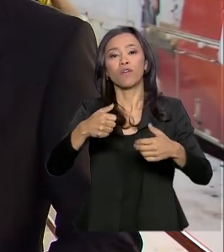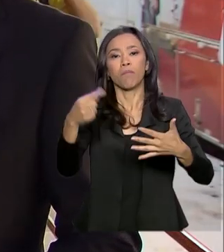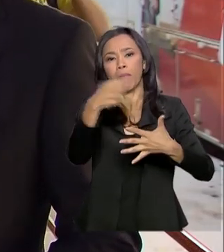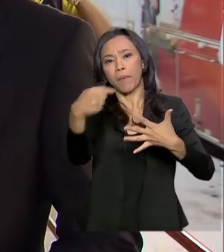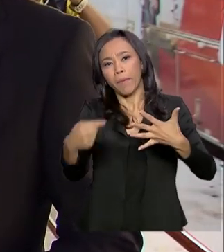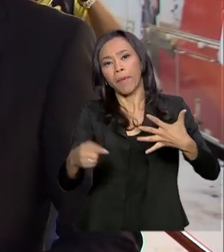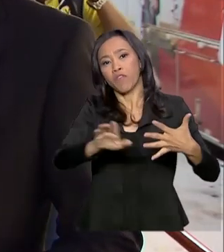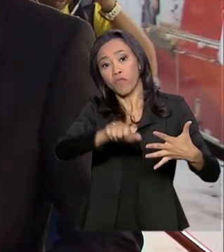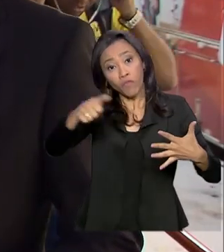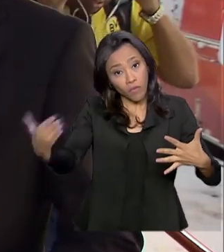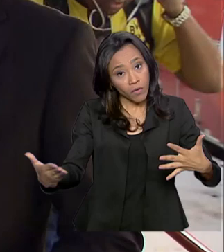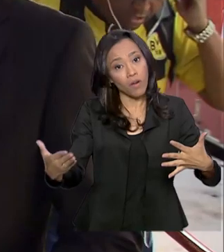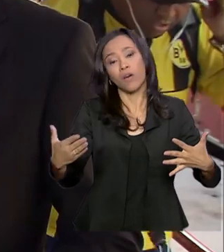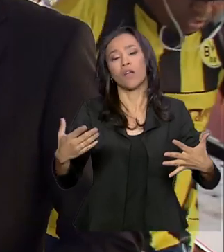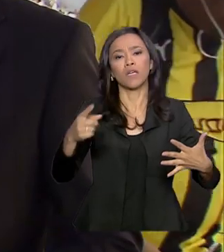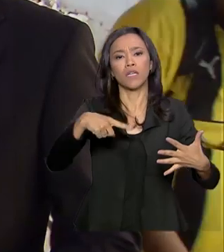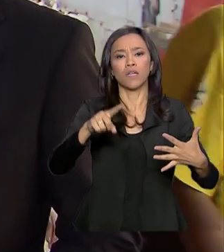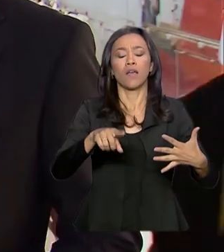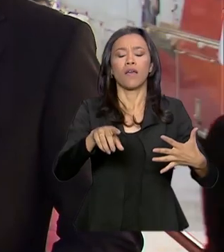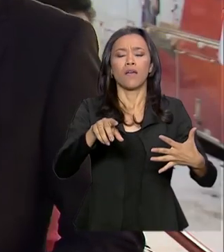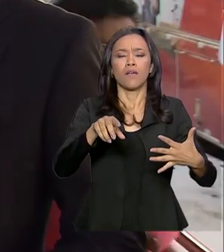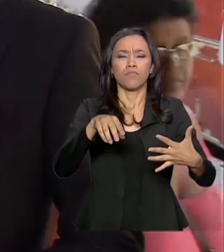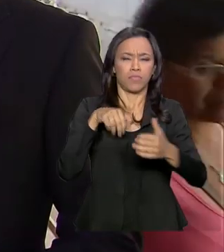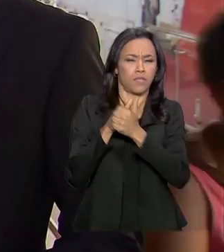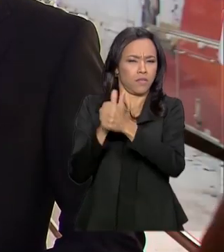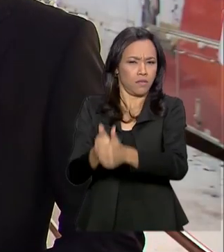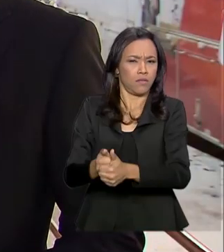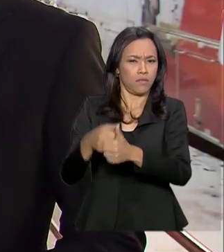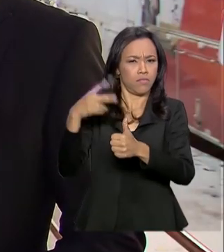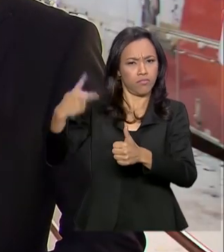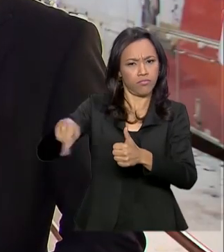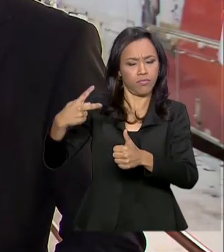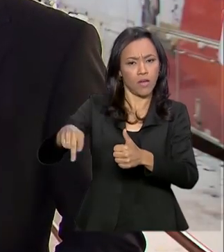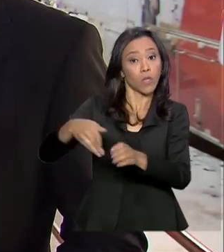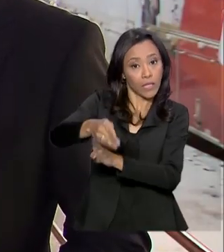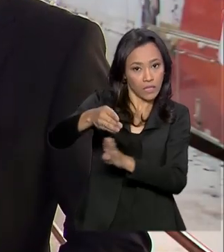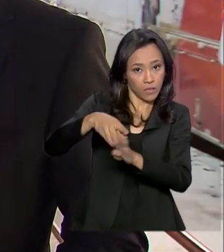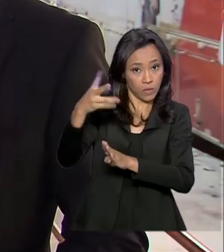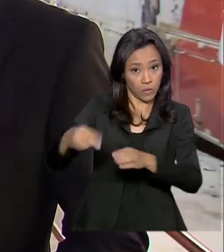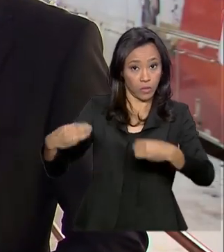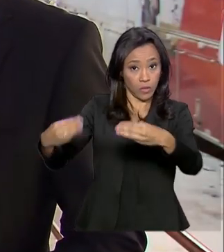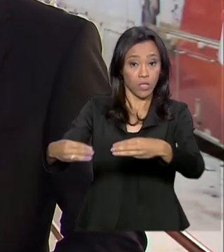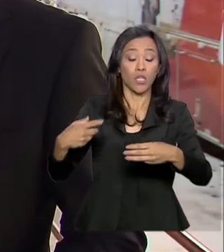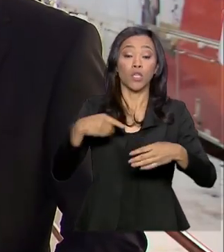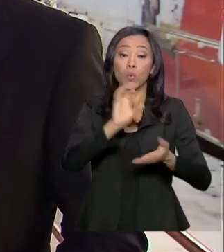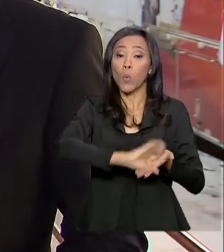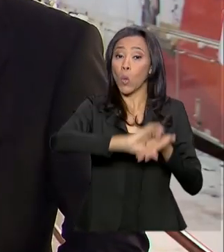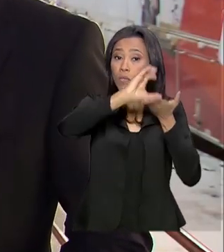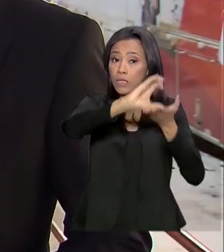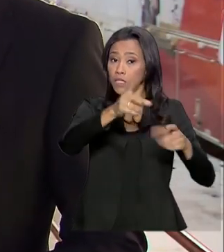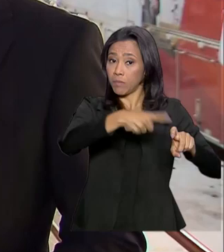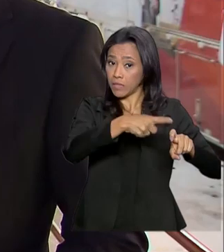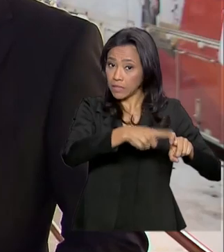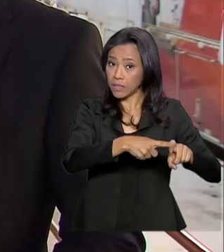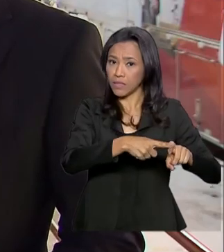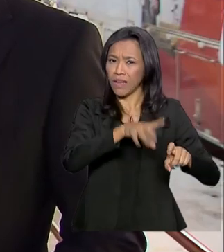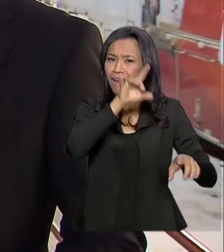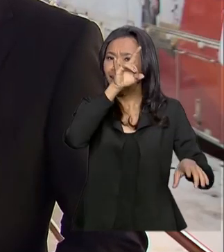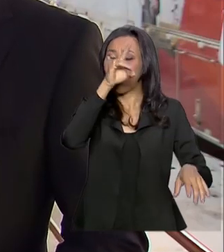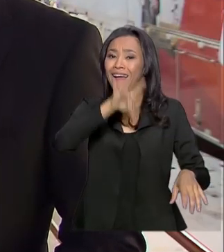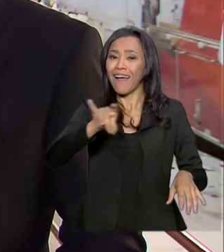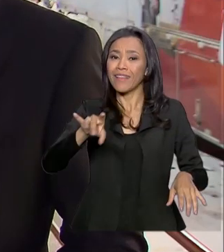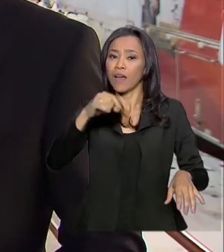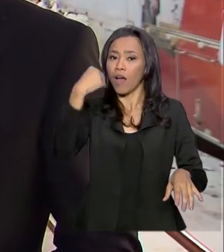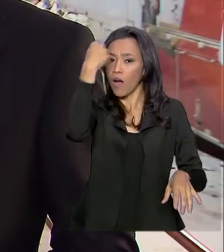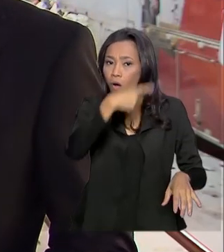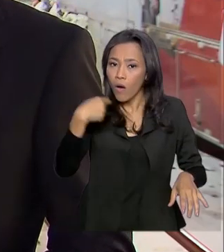Com base nos números do Sistema Único de Saúde, O Conselho Federal de Medicina aponta que a cada hora, cinco pessoas